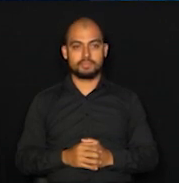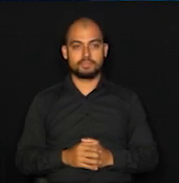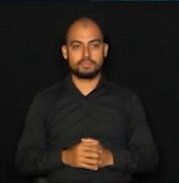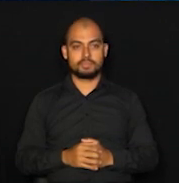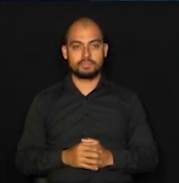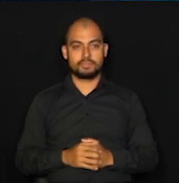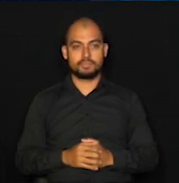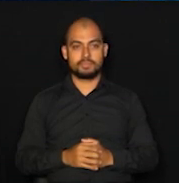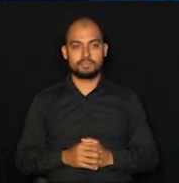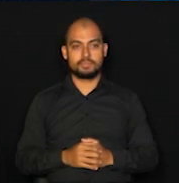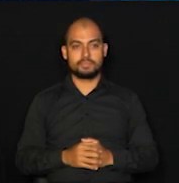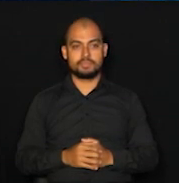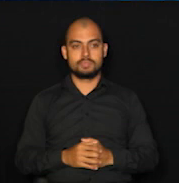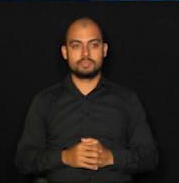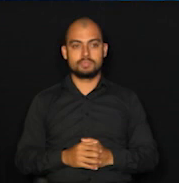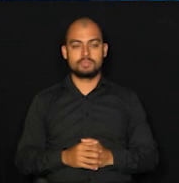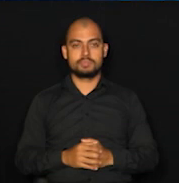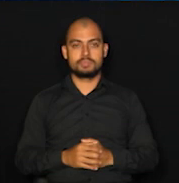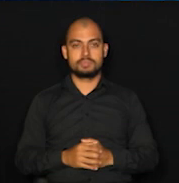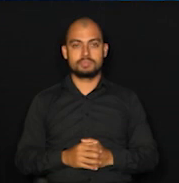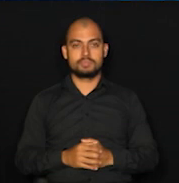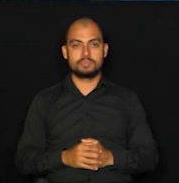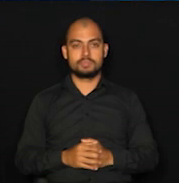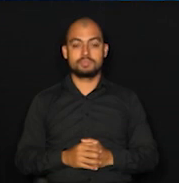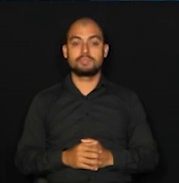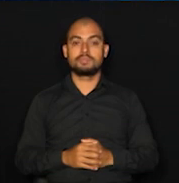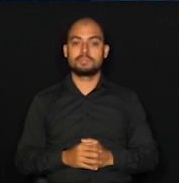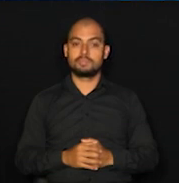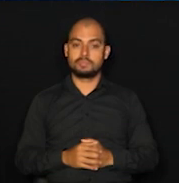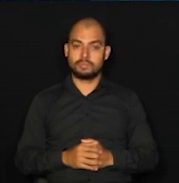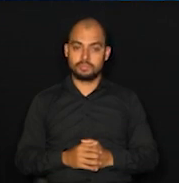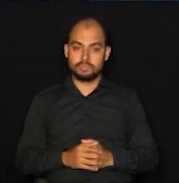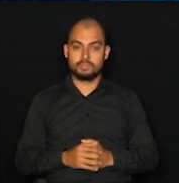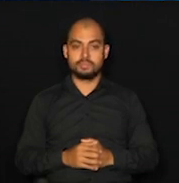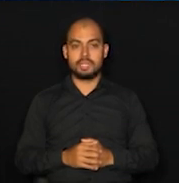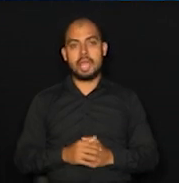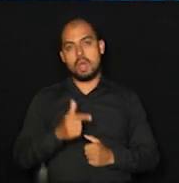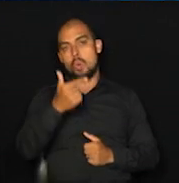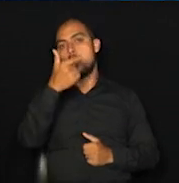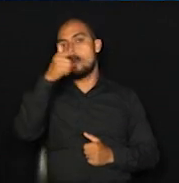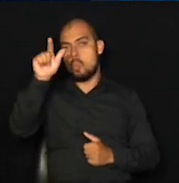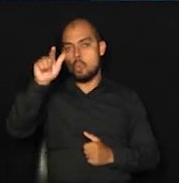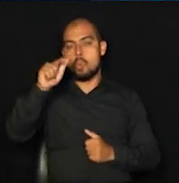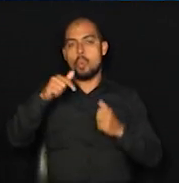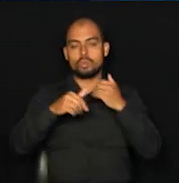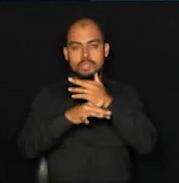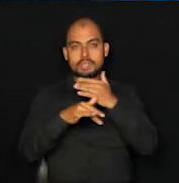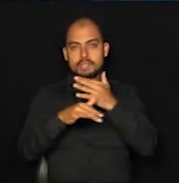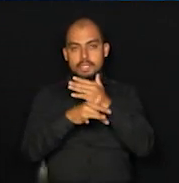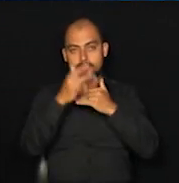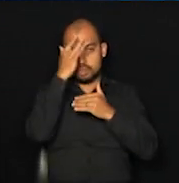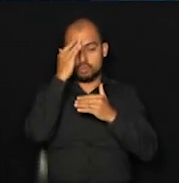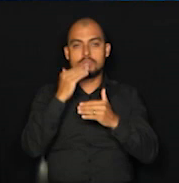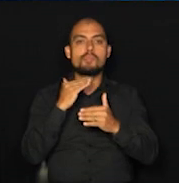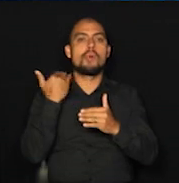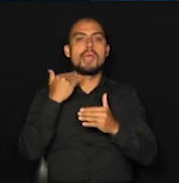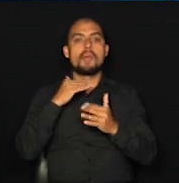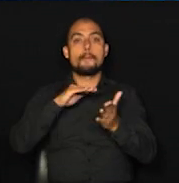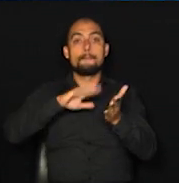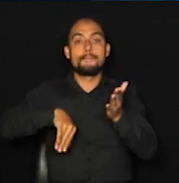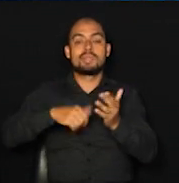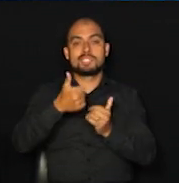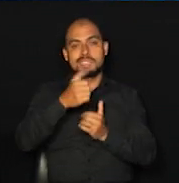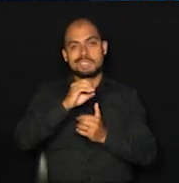Valinhos 163, Hortolândia 158 e as demais cidades têm menos de 100 óbitos, a gente passa por